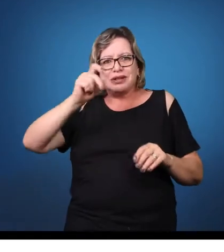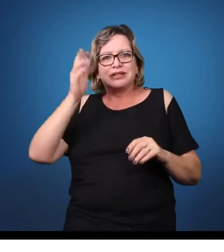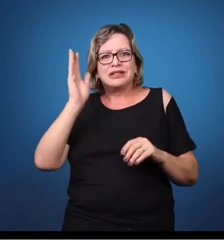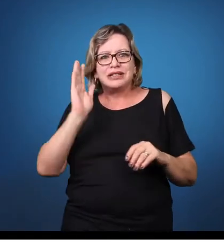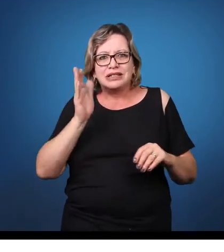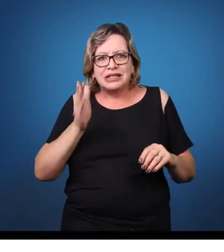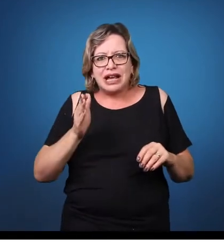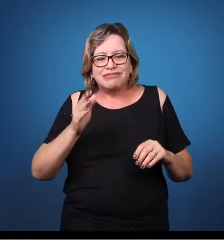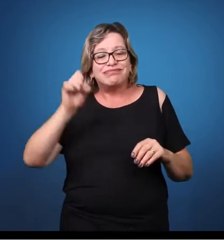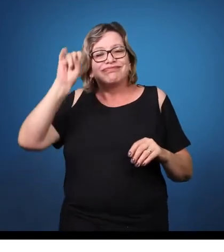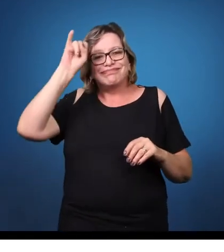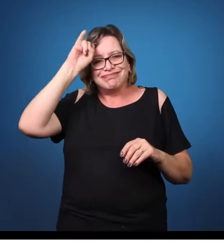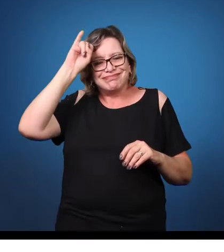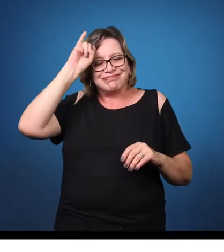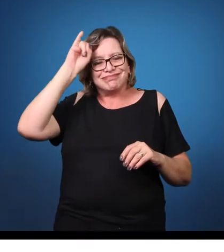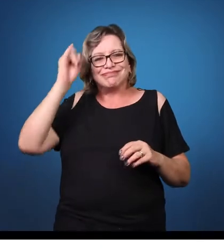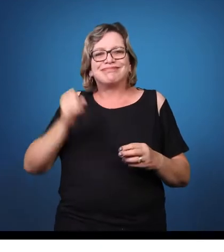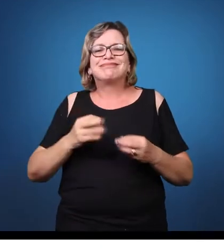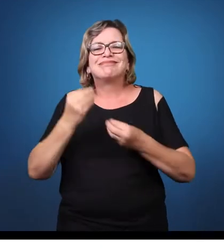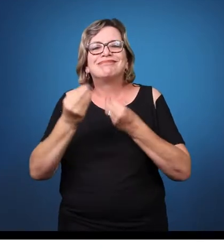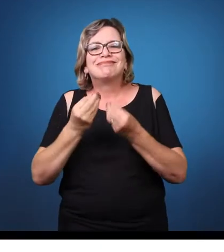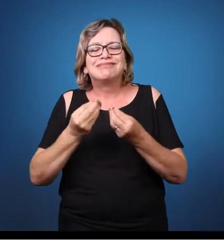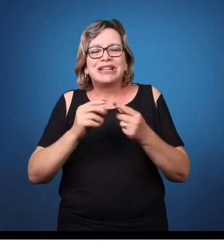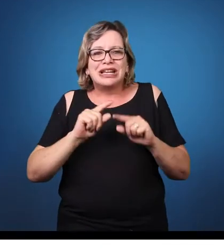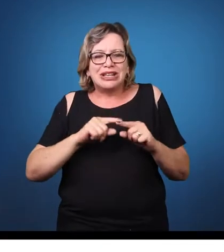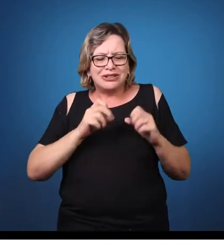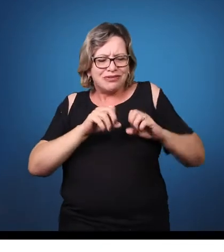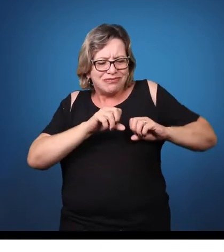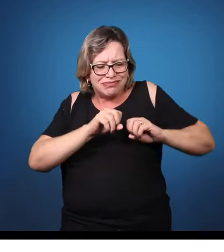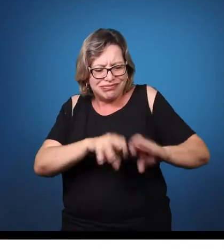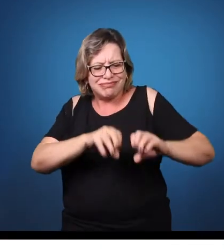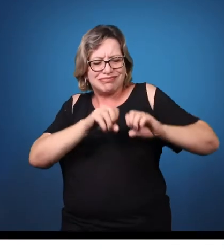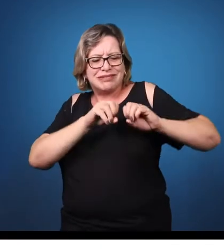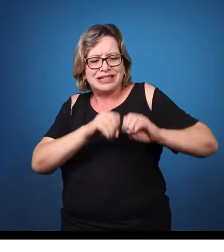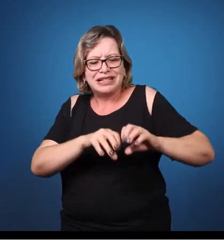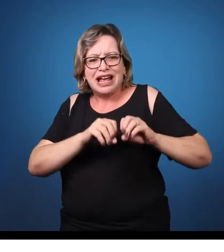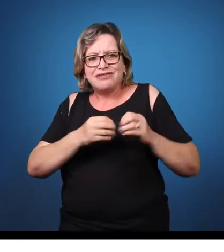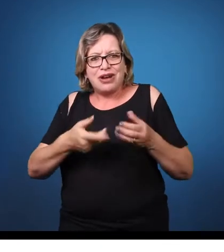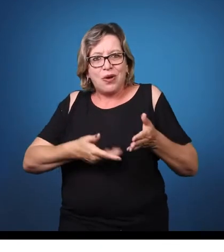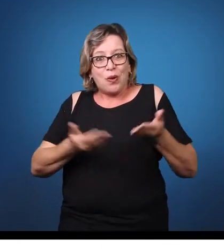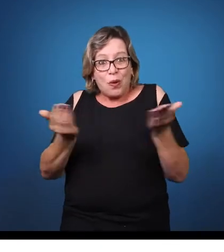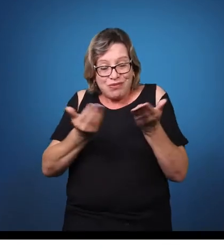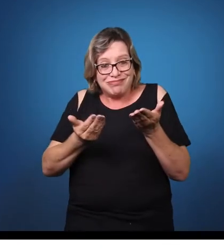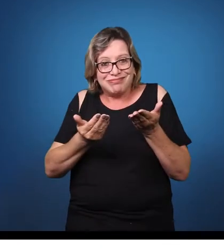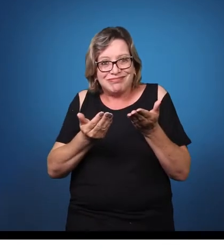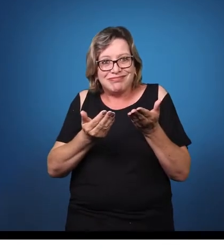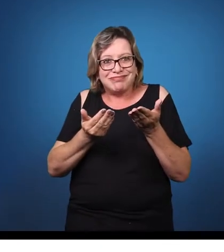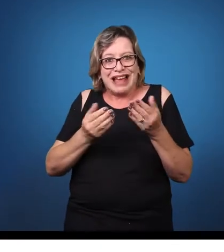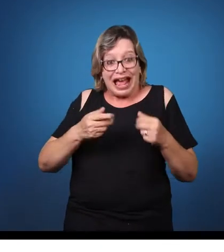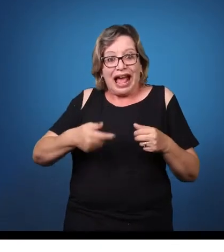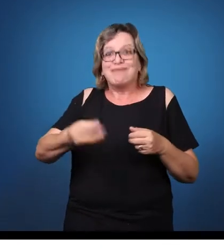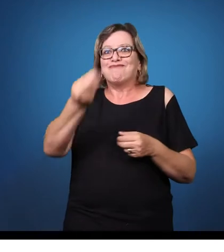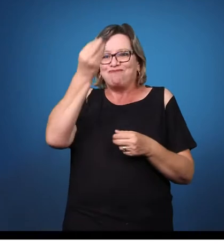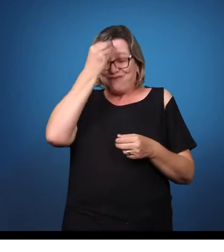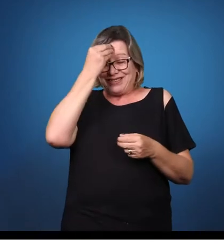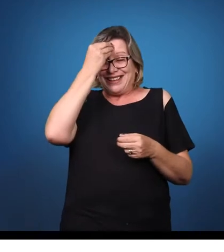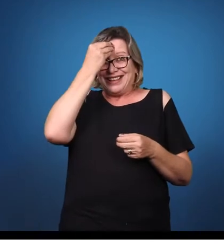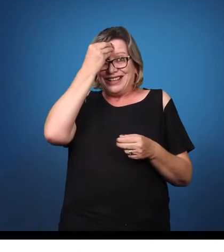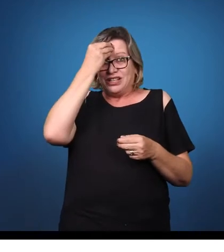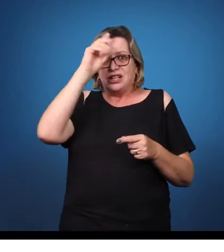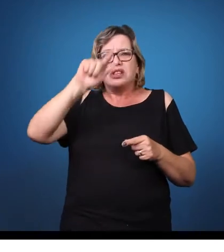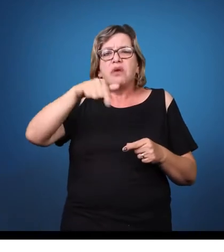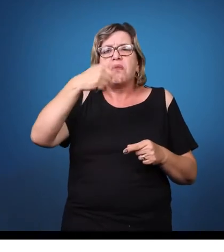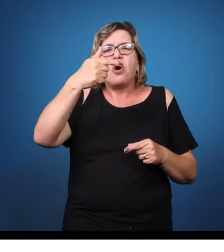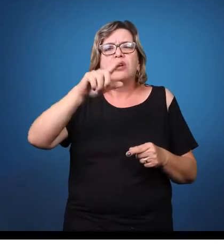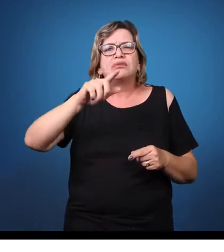dia, quando eu ia retomar, ela já não sabia mais nada. Então, a memória dessa criança, a memória presente,